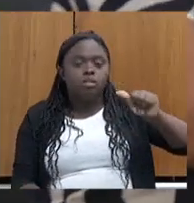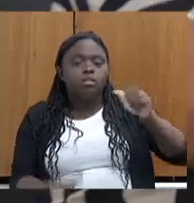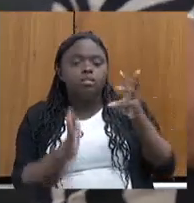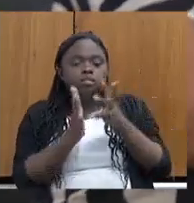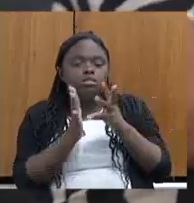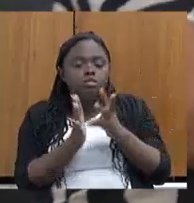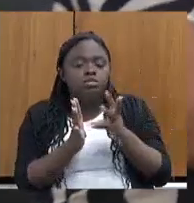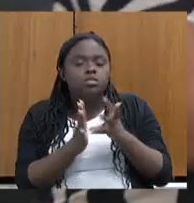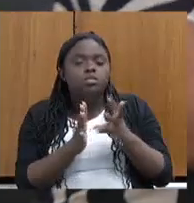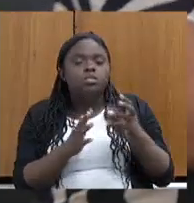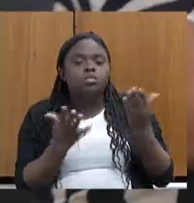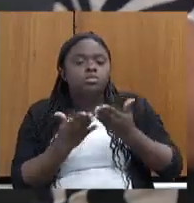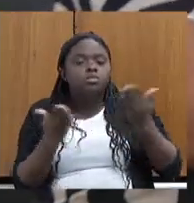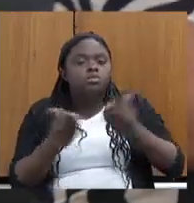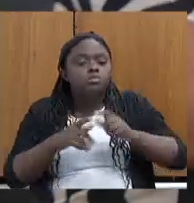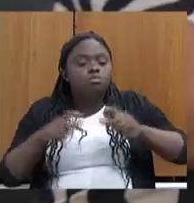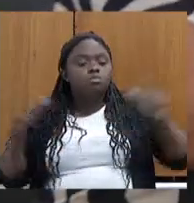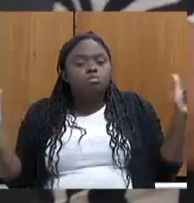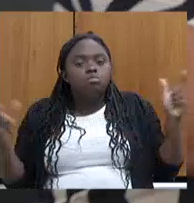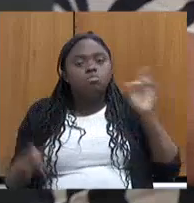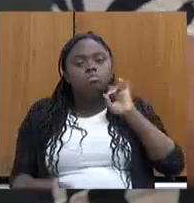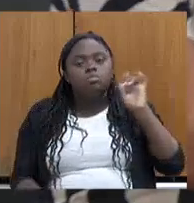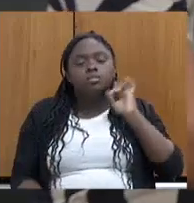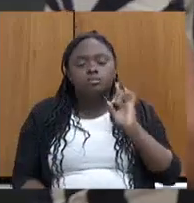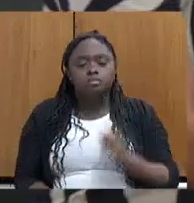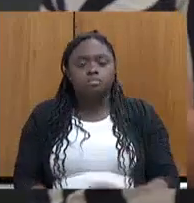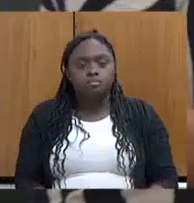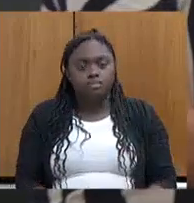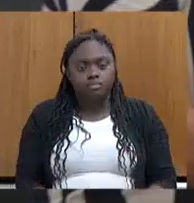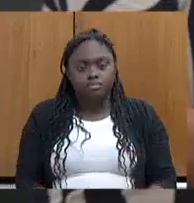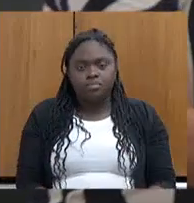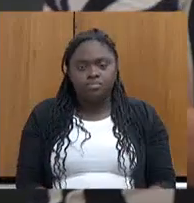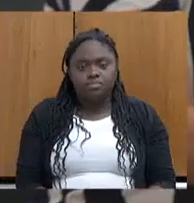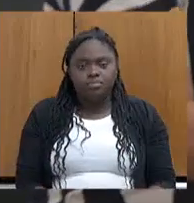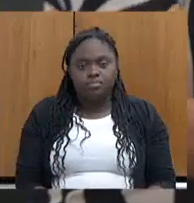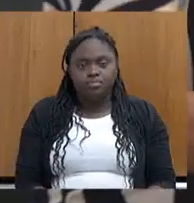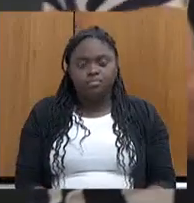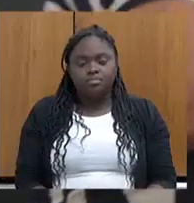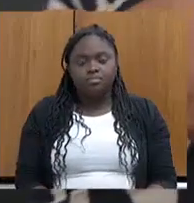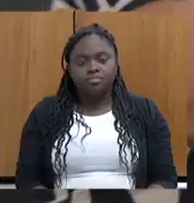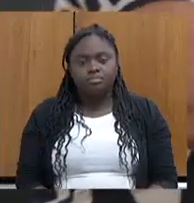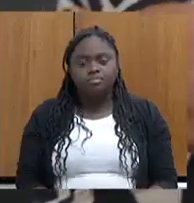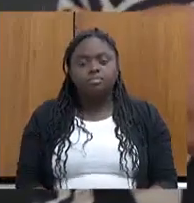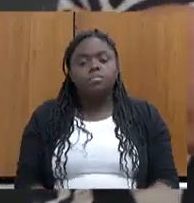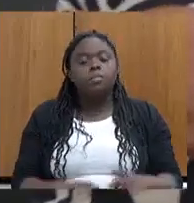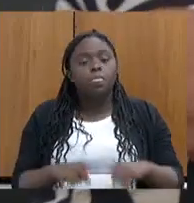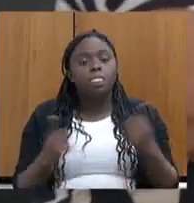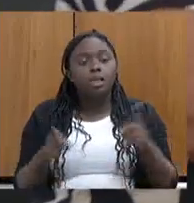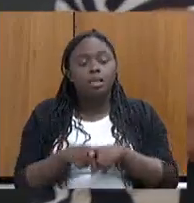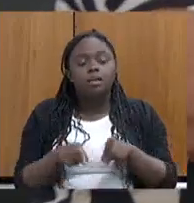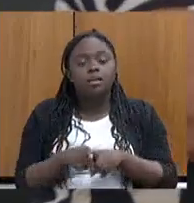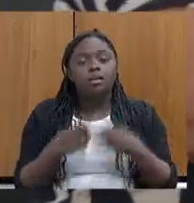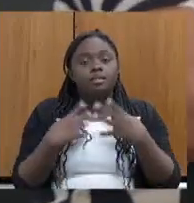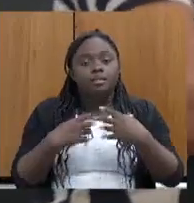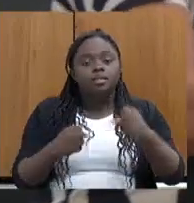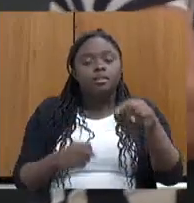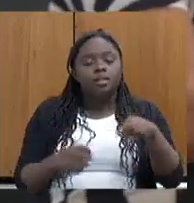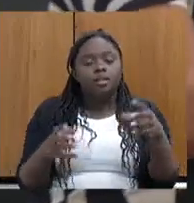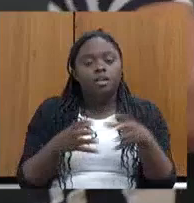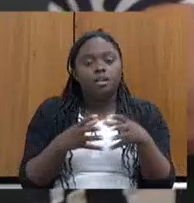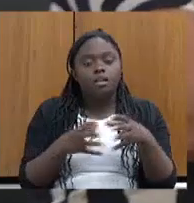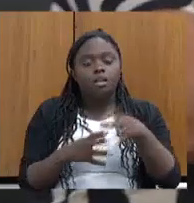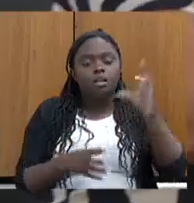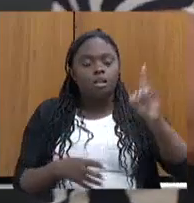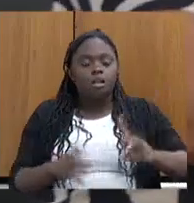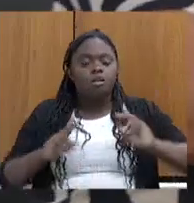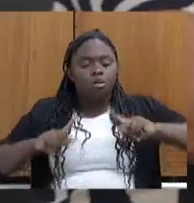maioria no Estado de Minas Gerais. mas também nós recebemos aqui na Comissão de Direitos Humanos uma série de demandas